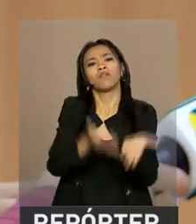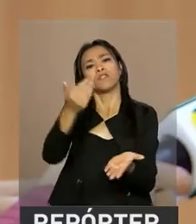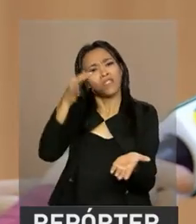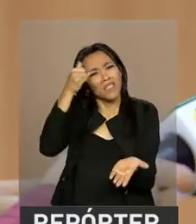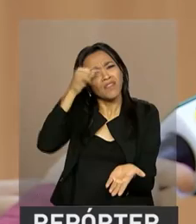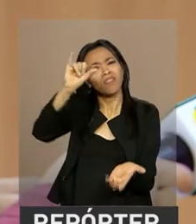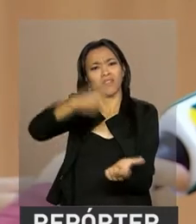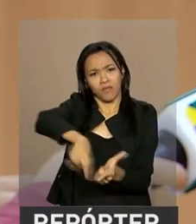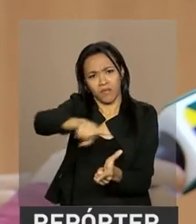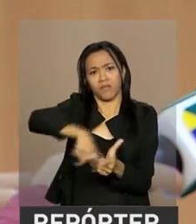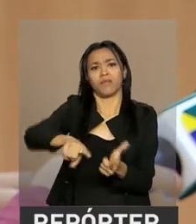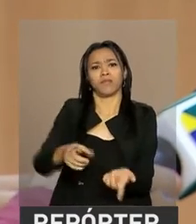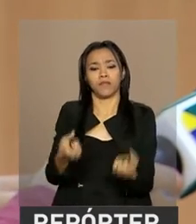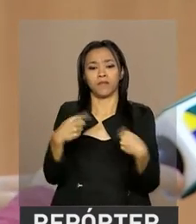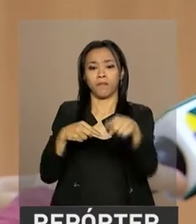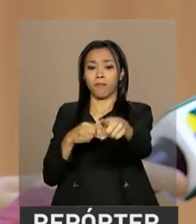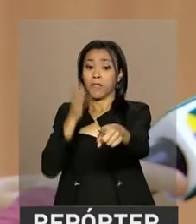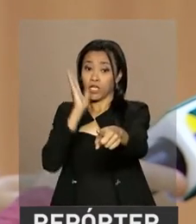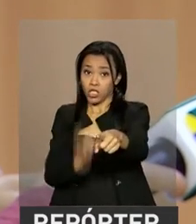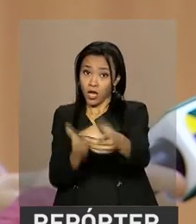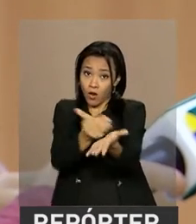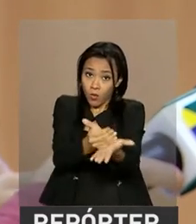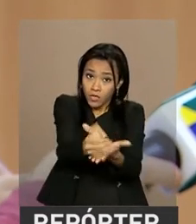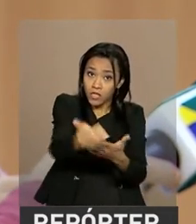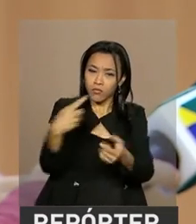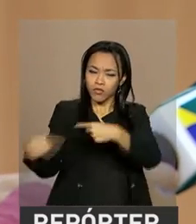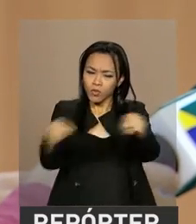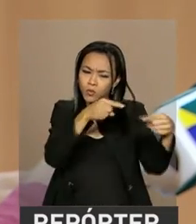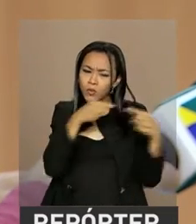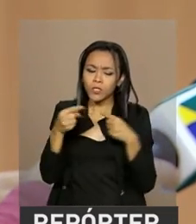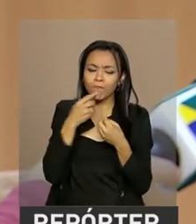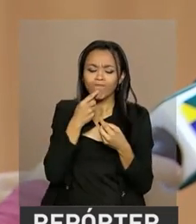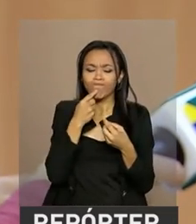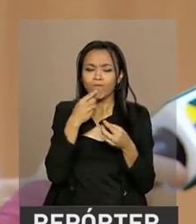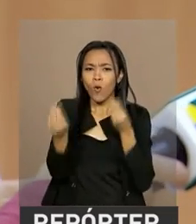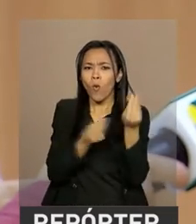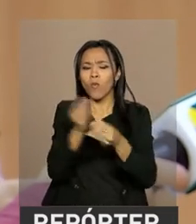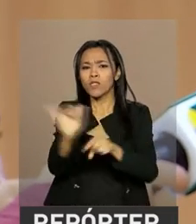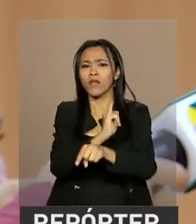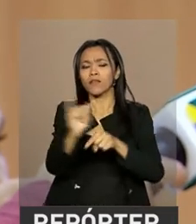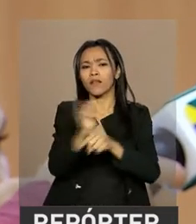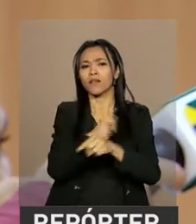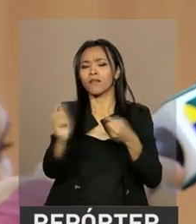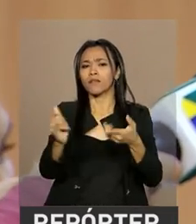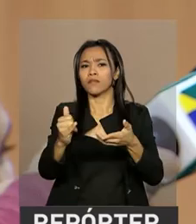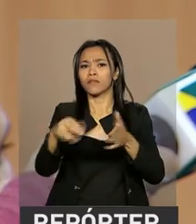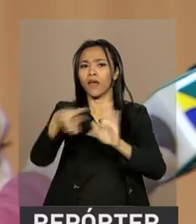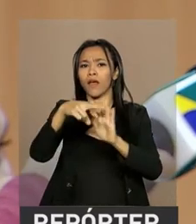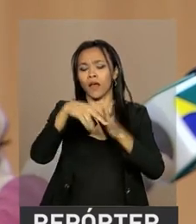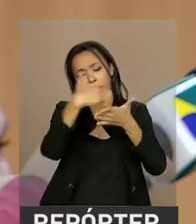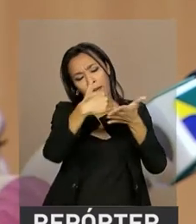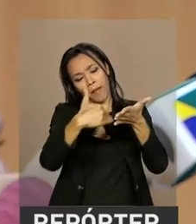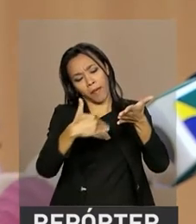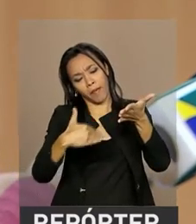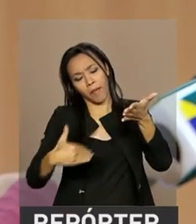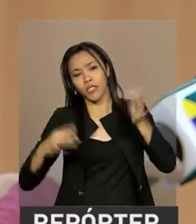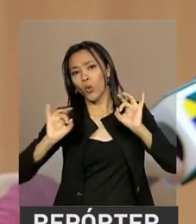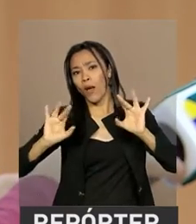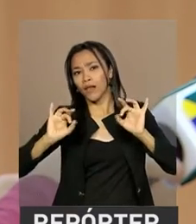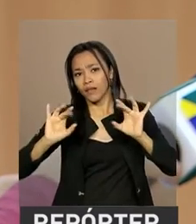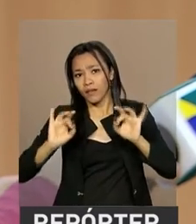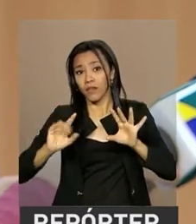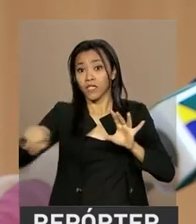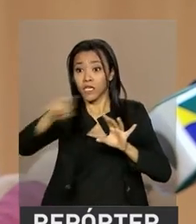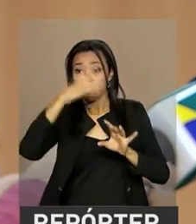Estamos começando a discutir planos de qualidade para setor, como é que a gente pode levar em conta a voz do consumidor, aquilo que na